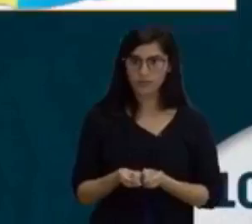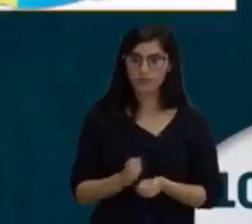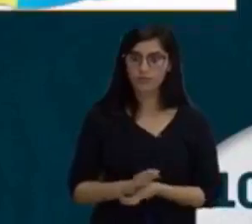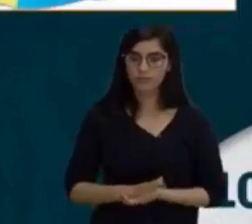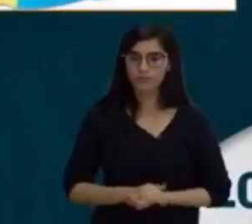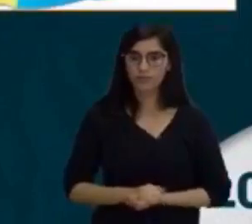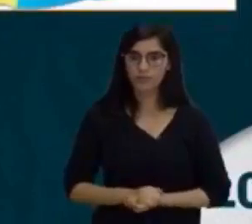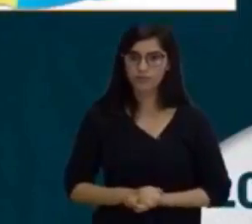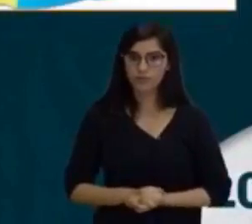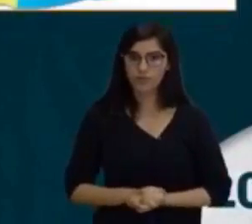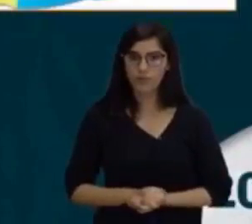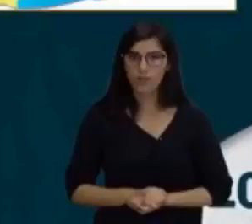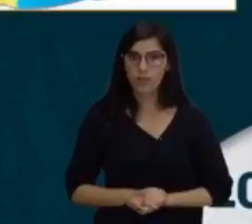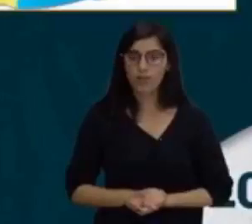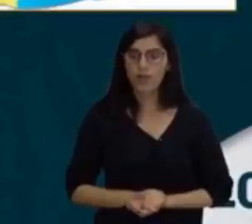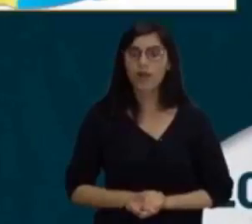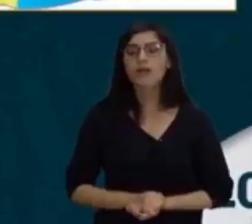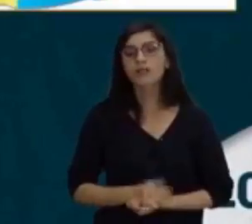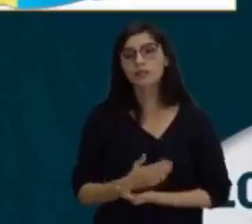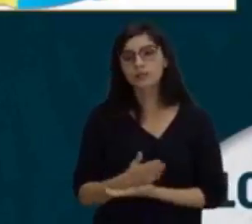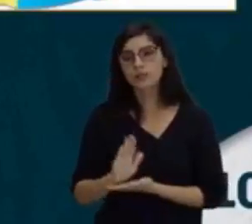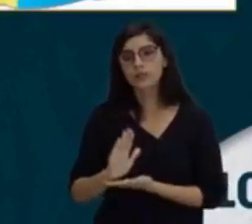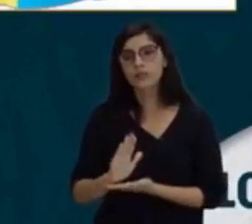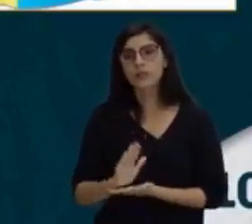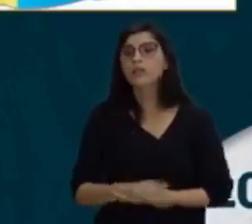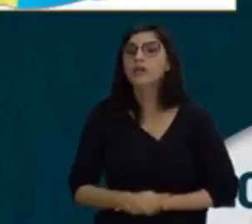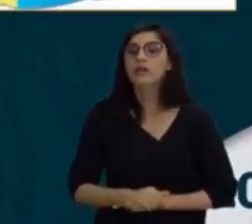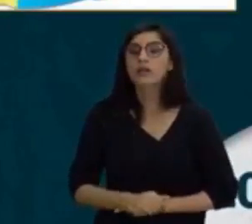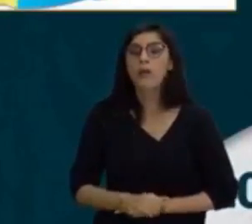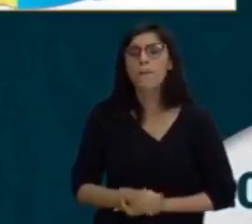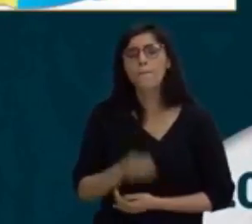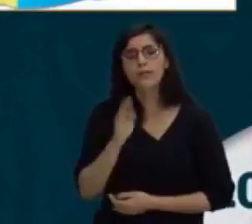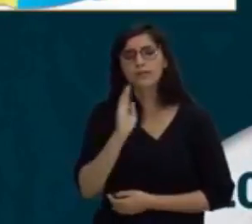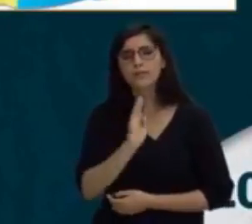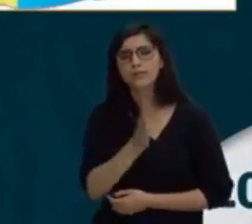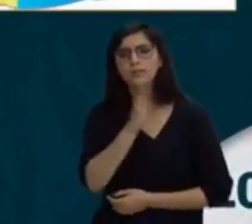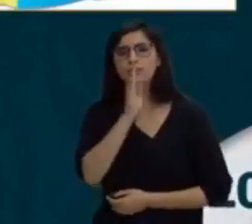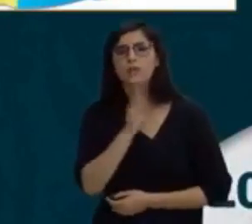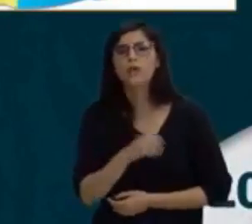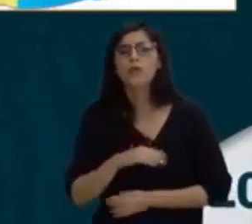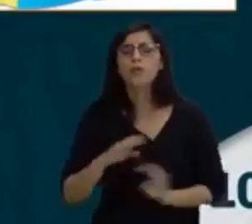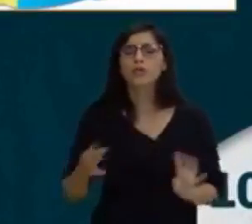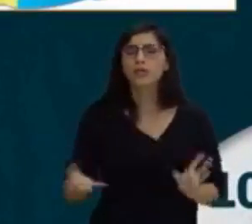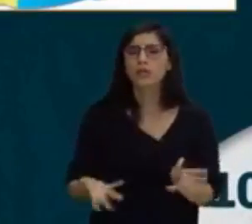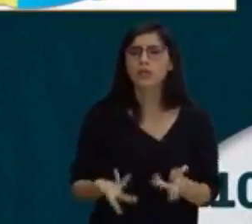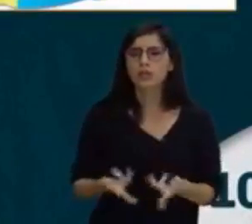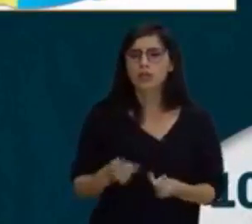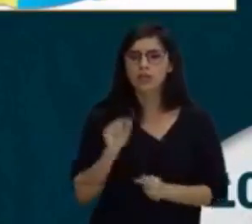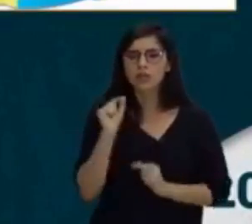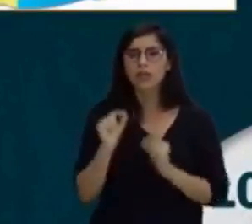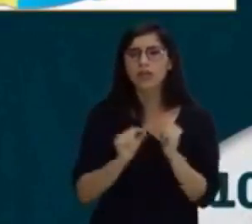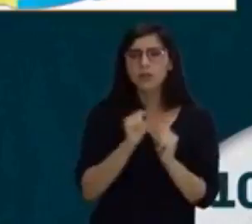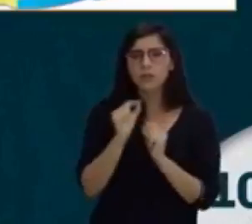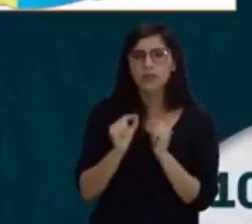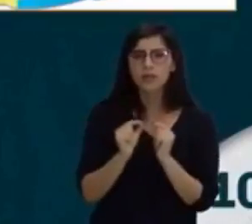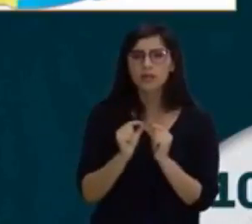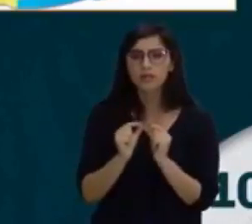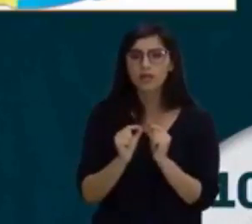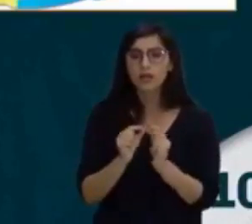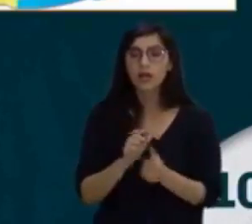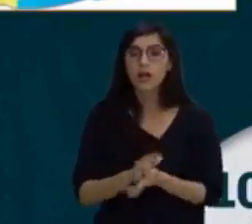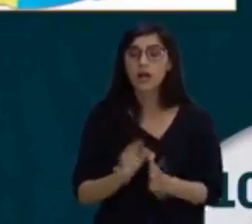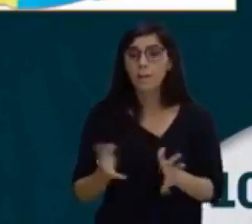às habilidades. E vamos seguir. Partindo desse princípio, o que são habilidades? Habilidades são aquilo